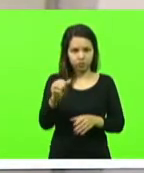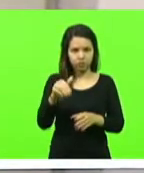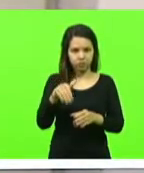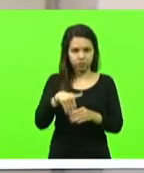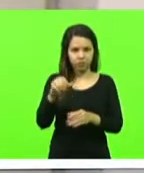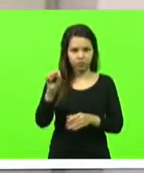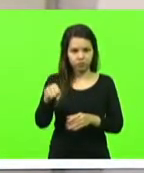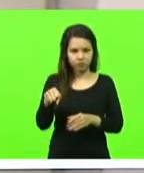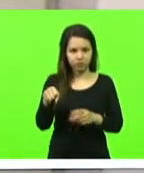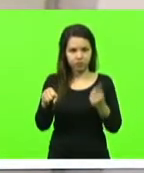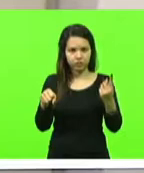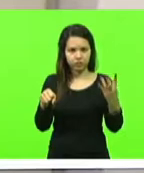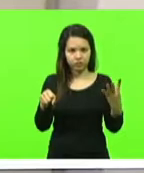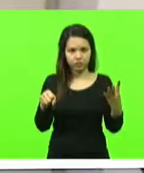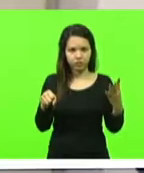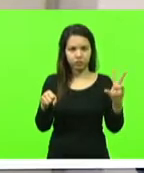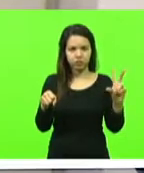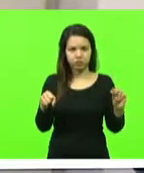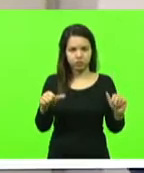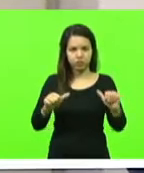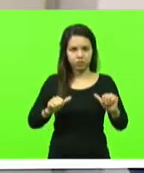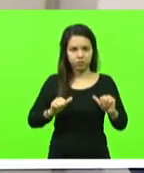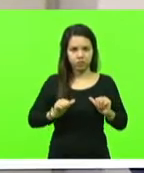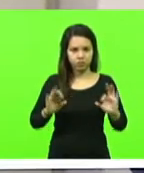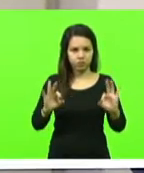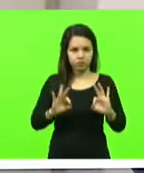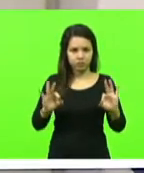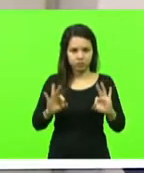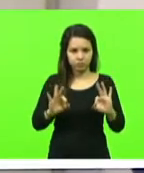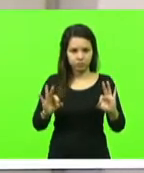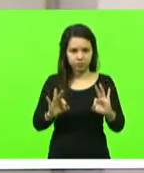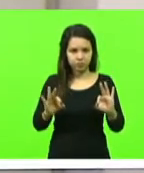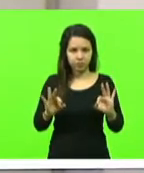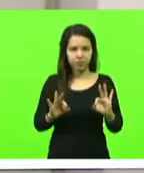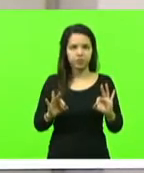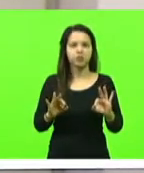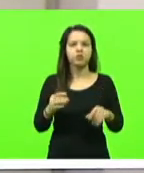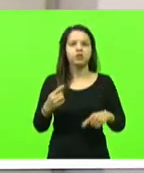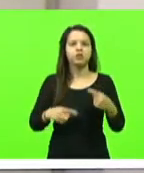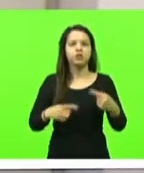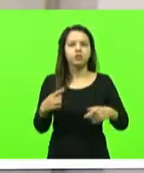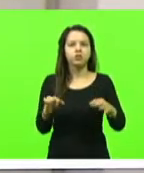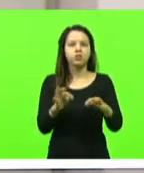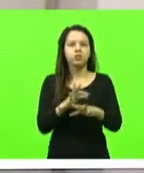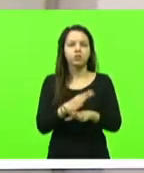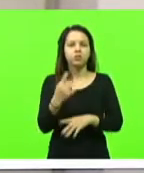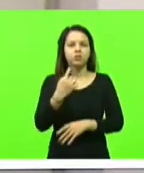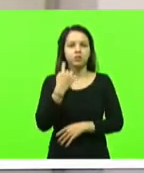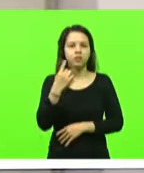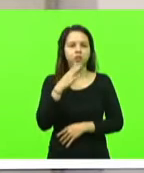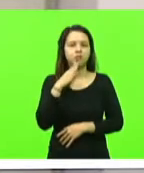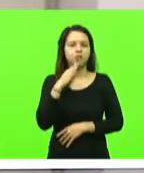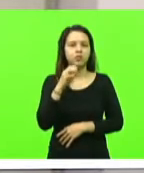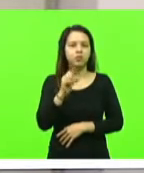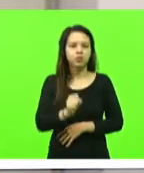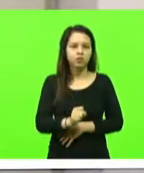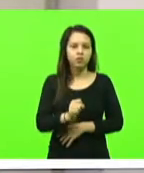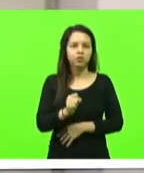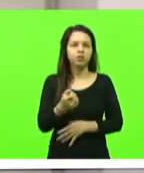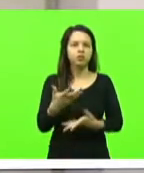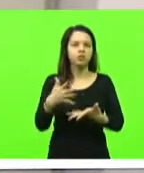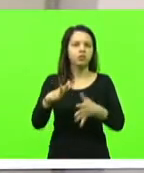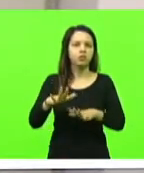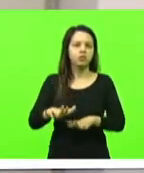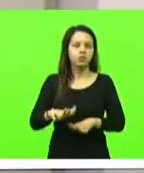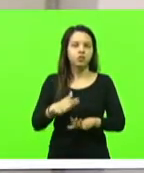votos não e nenhuma abstenção. Após ser discutido pelo senhor deputado Bruno Souza, foi rejeitado